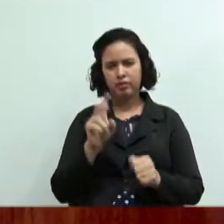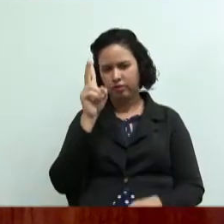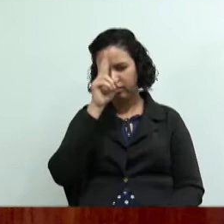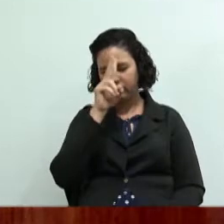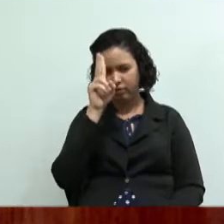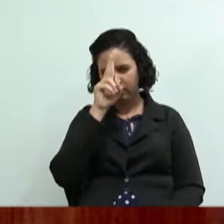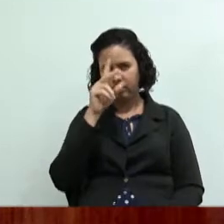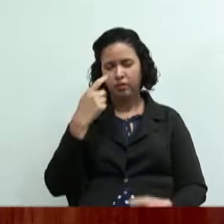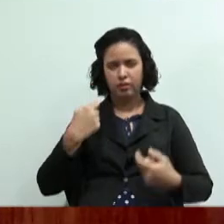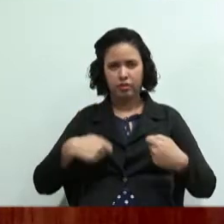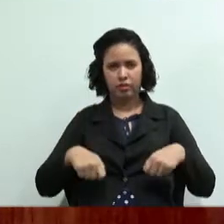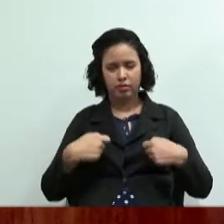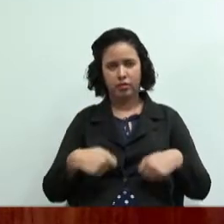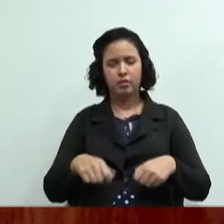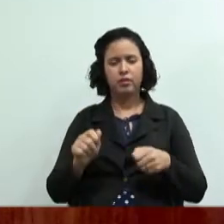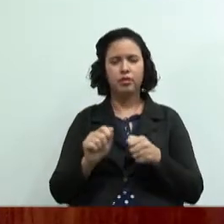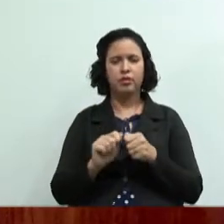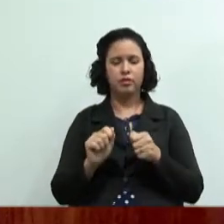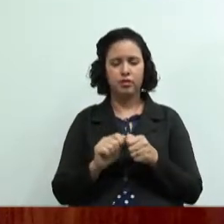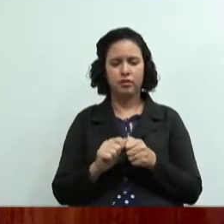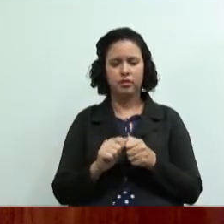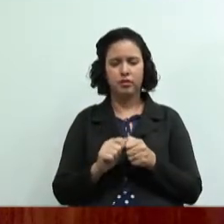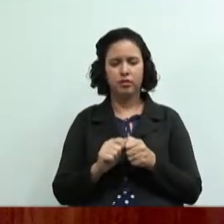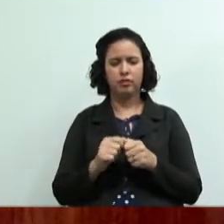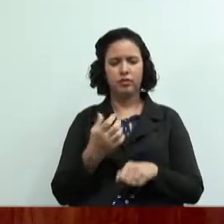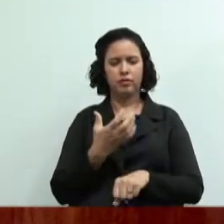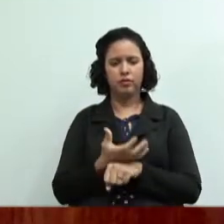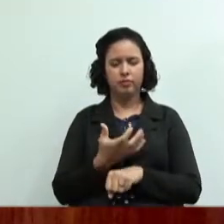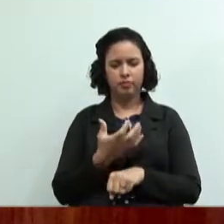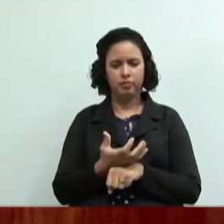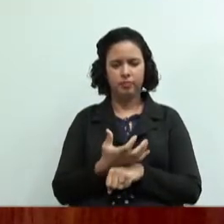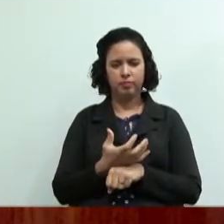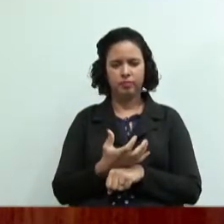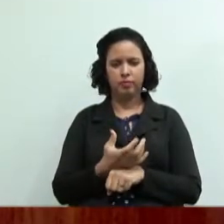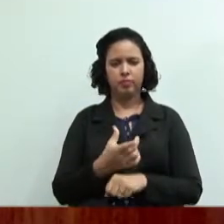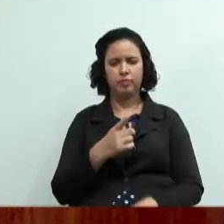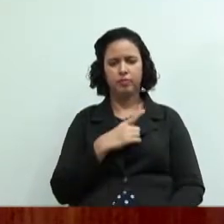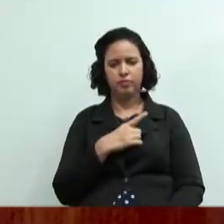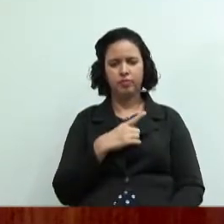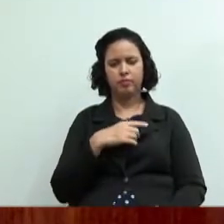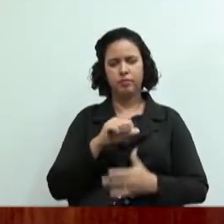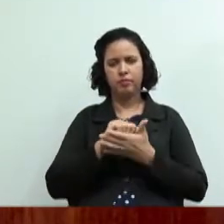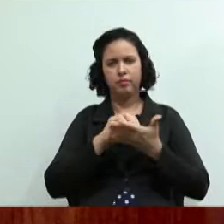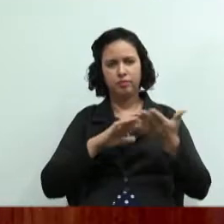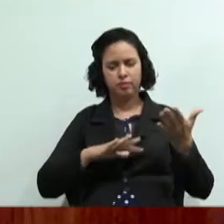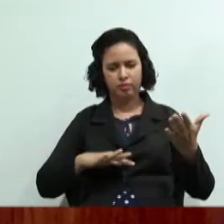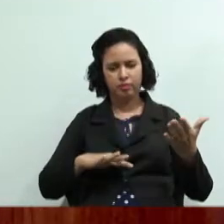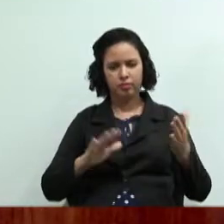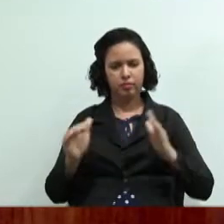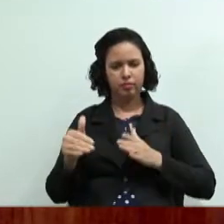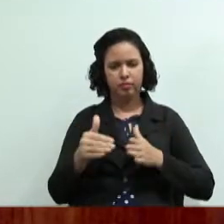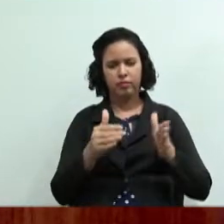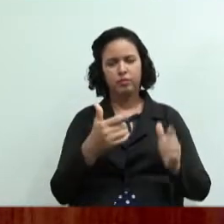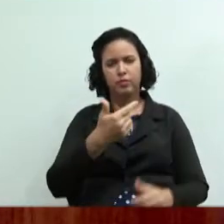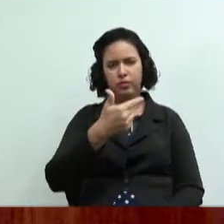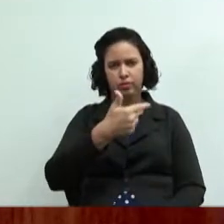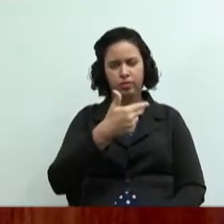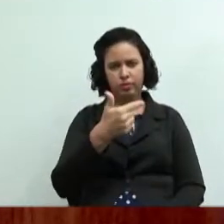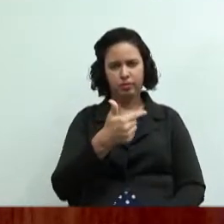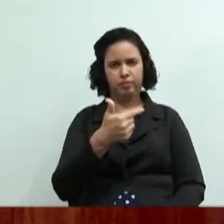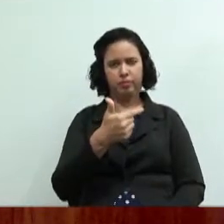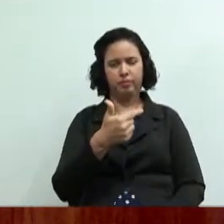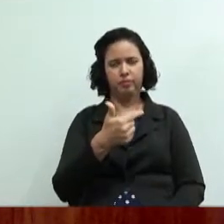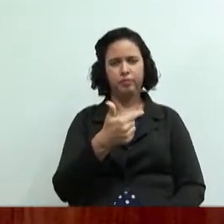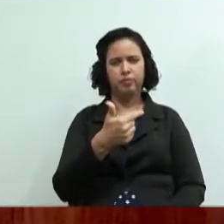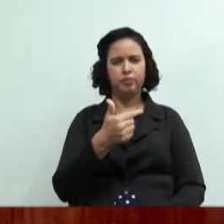do que vocês precisam ainda fazer nessa disciplina a gente tem a atividade de percurso 2 a atividade de percurso